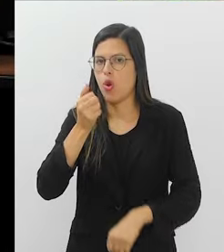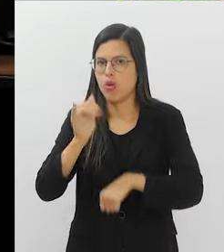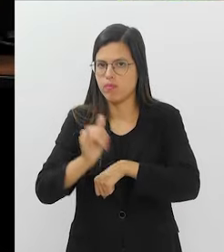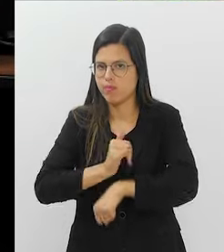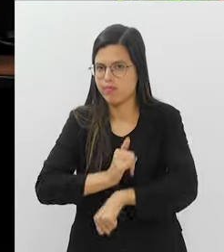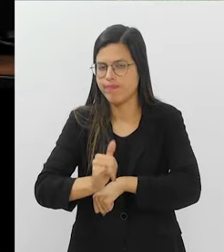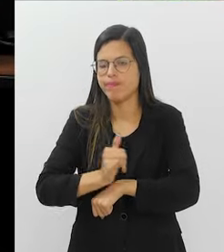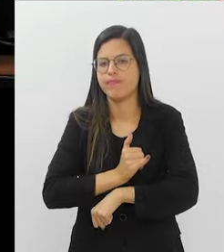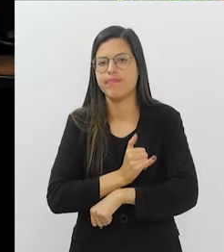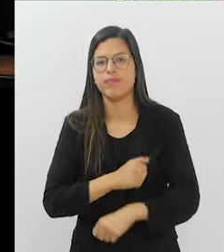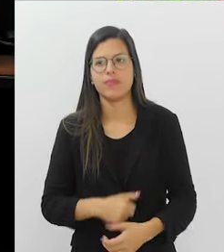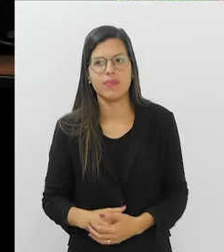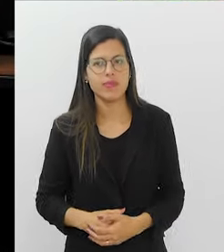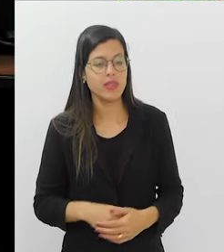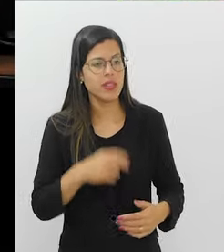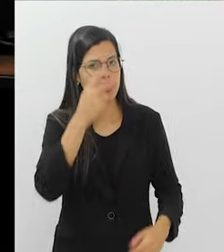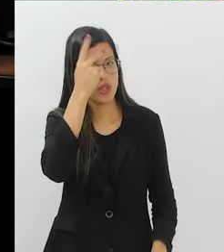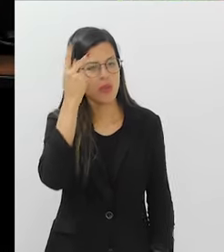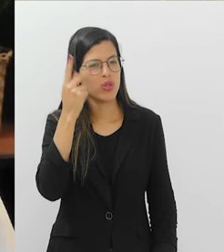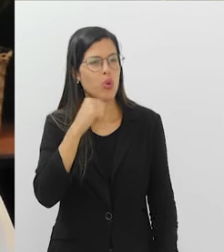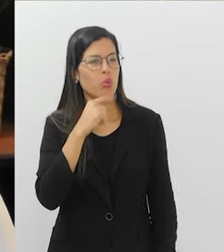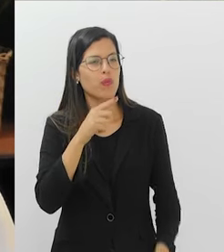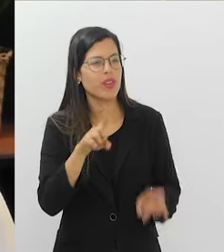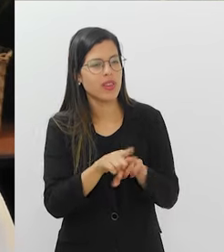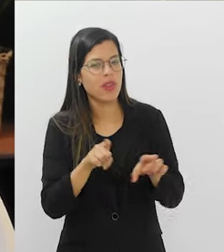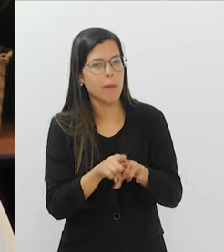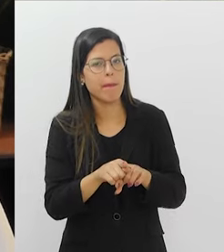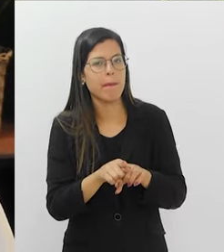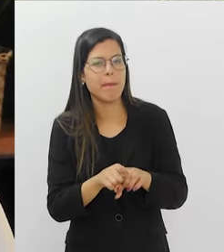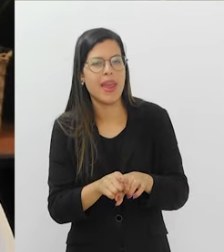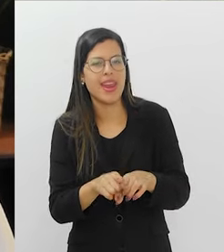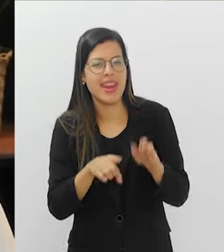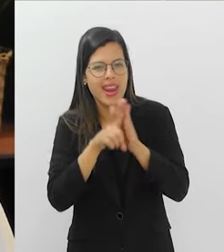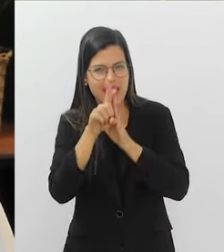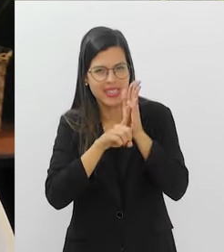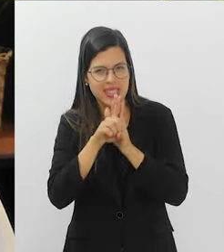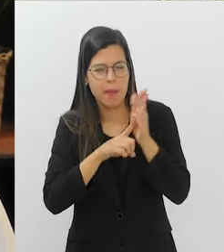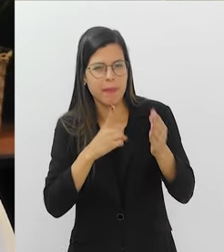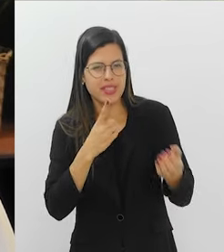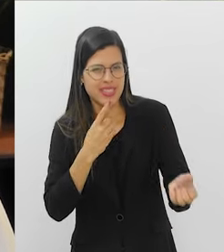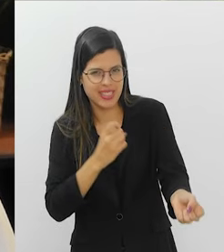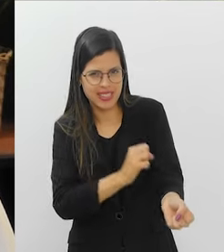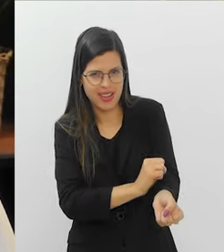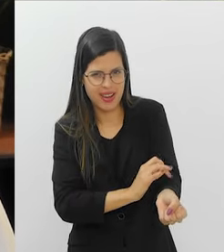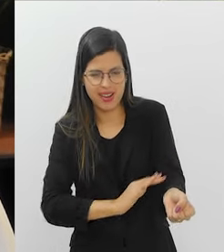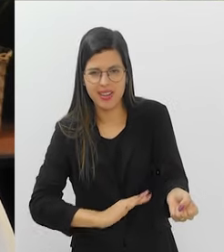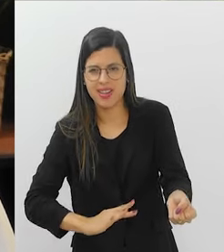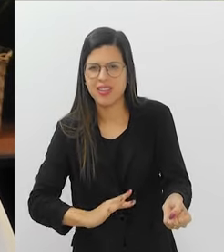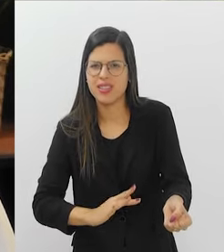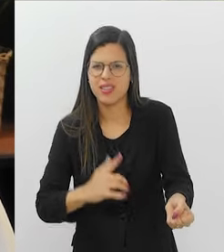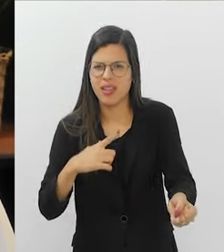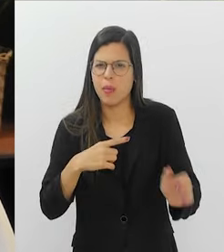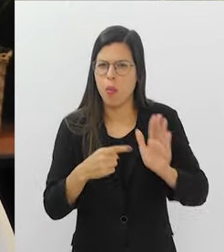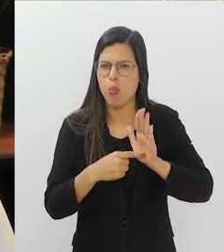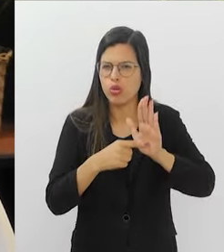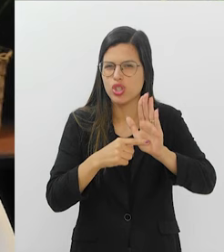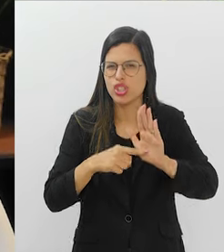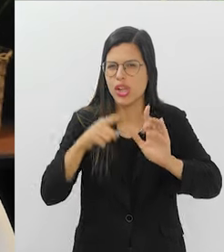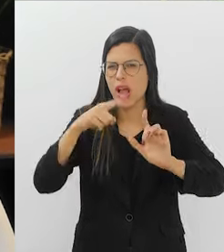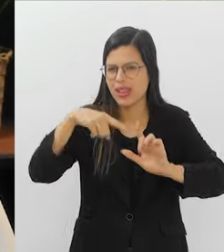melhor ferramenta. Agora, as pessoas têm dúvida também. Exame de sangue. Existe algum que eu possa fazer que vai mostrar que é alguma